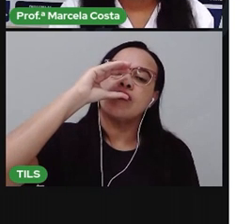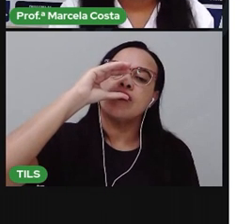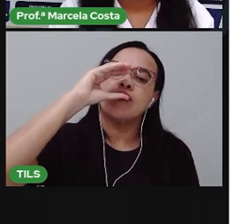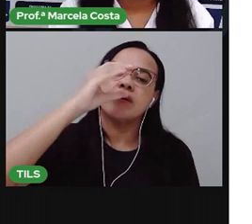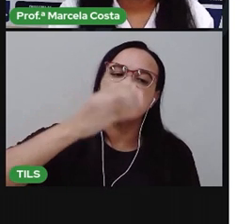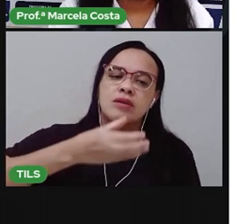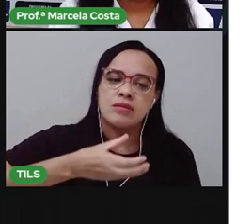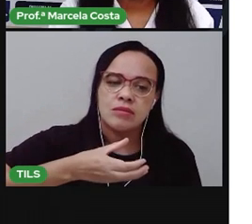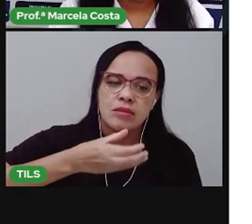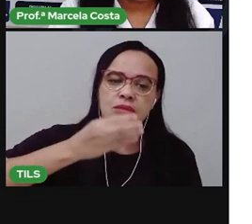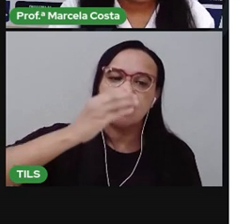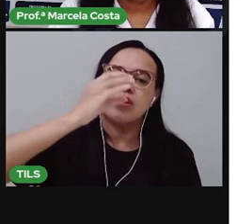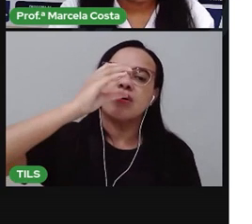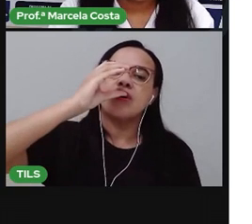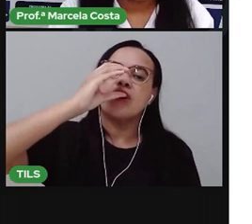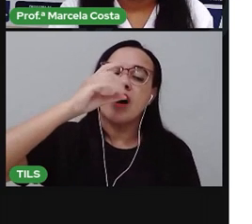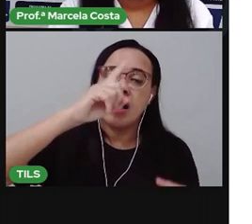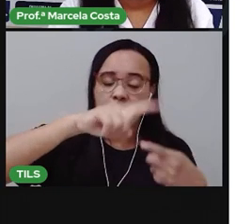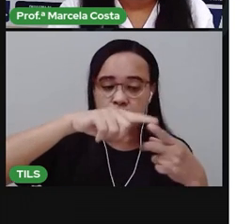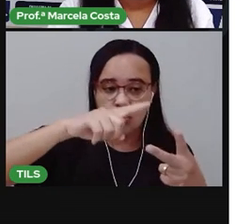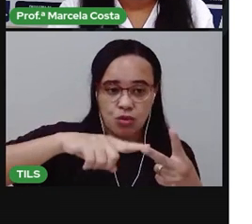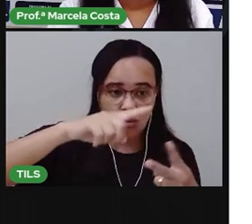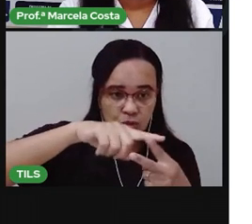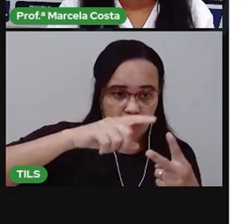frase de duas palavras.